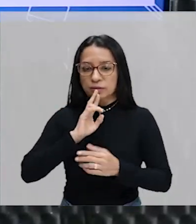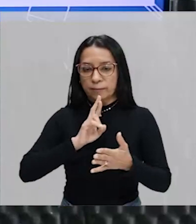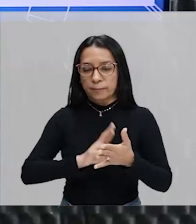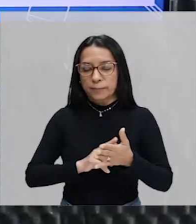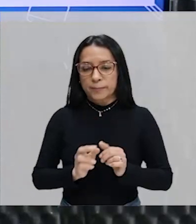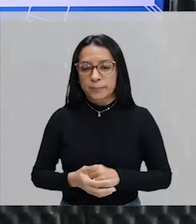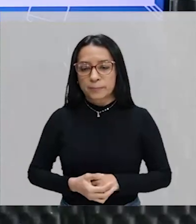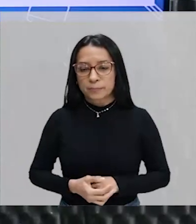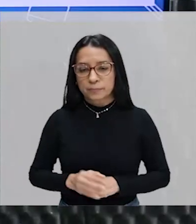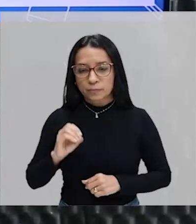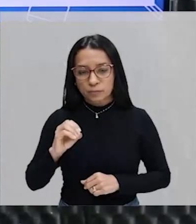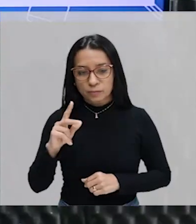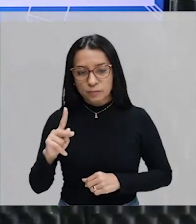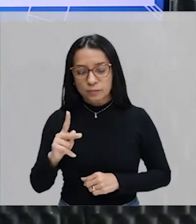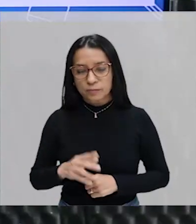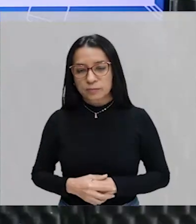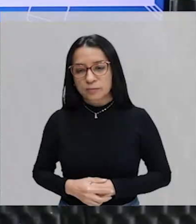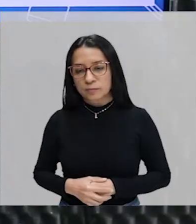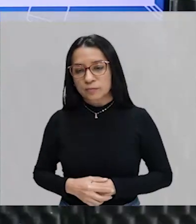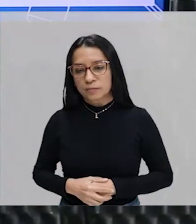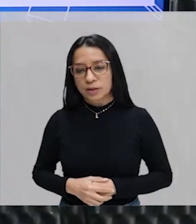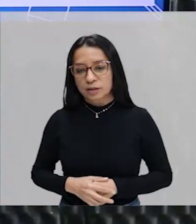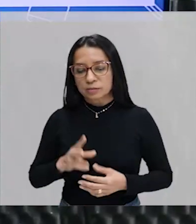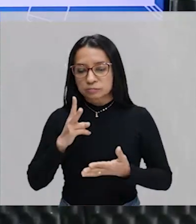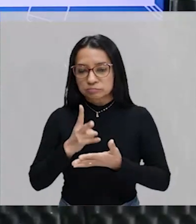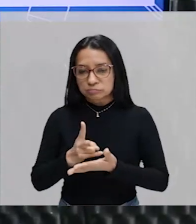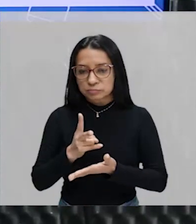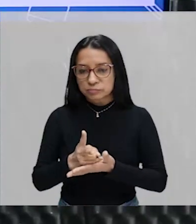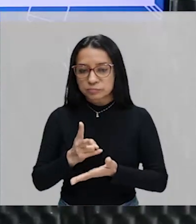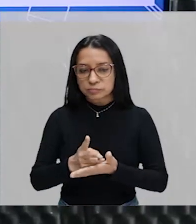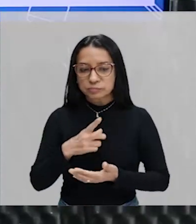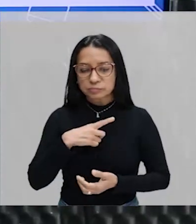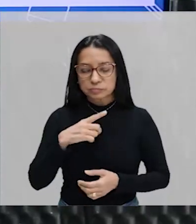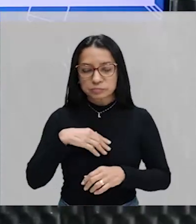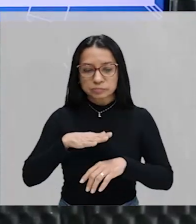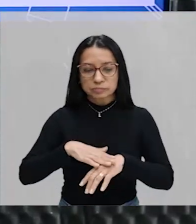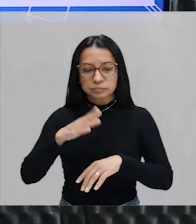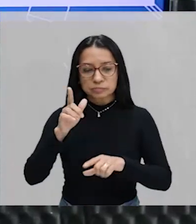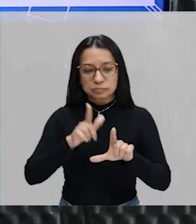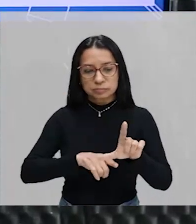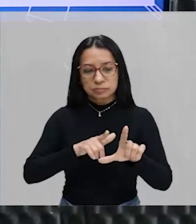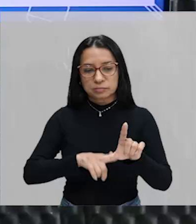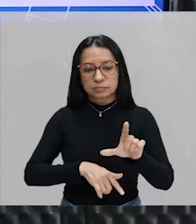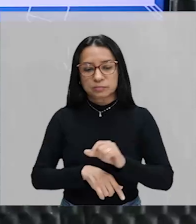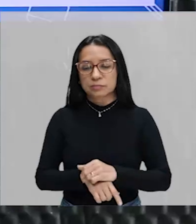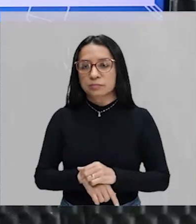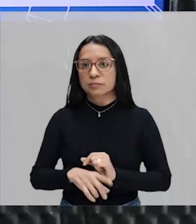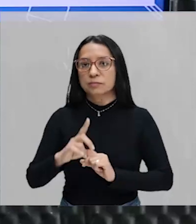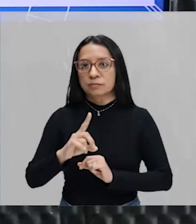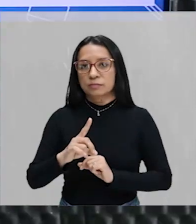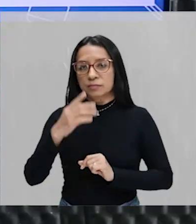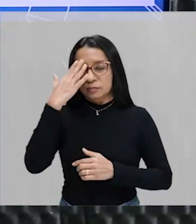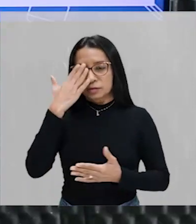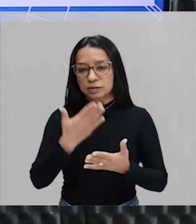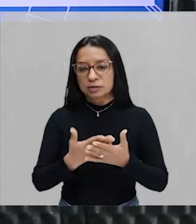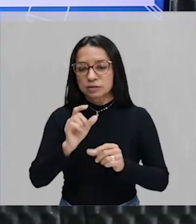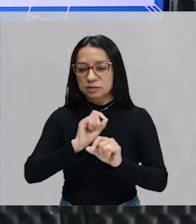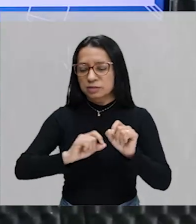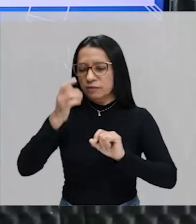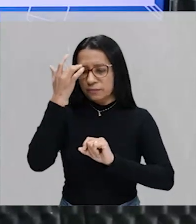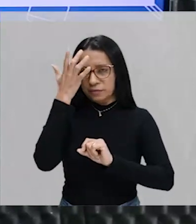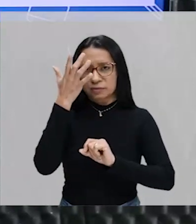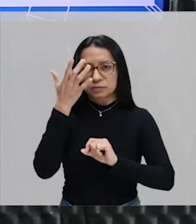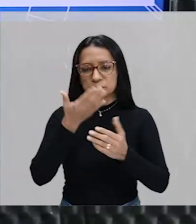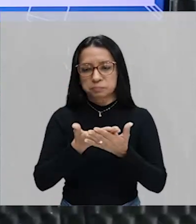resposta, tá bom? Vamos continuar aí. Temos mais uma letrinha. Eu tenho certeza que essa aqui está super